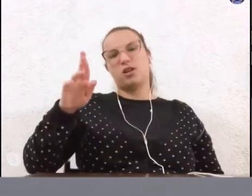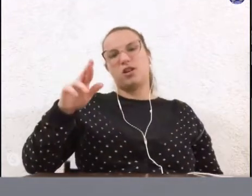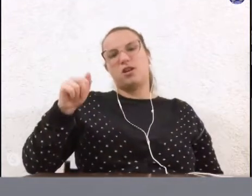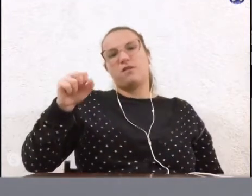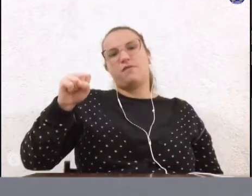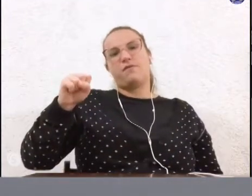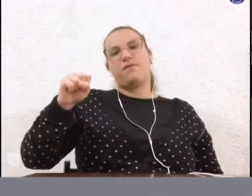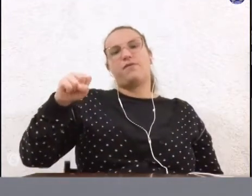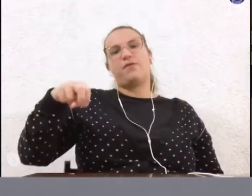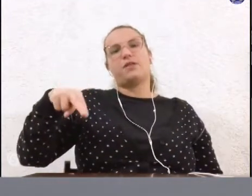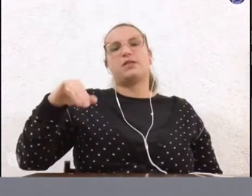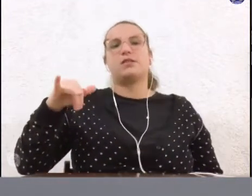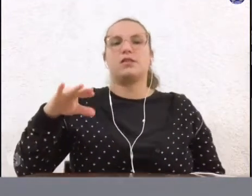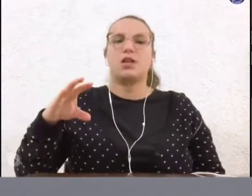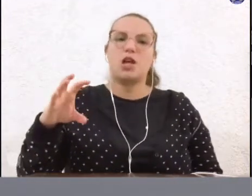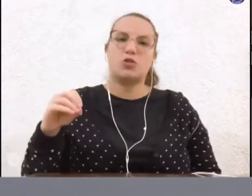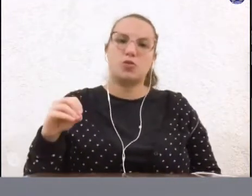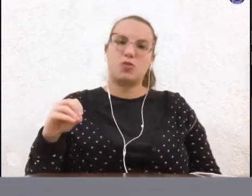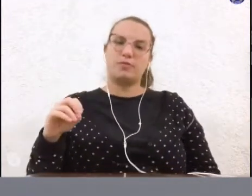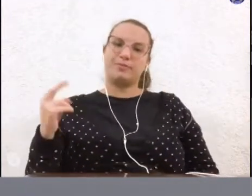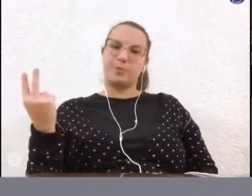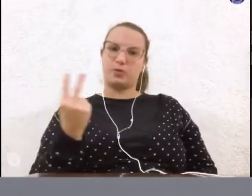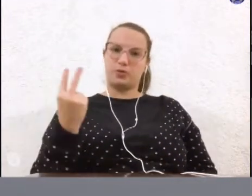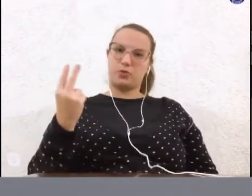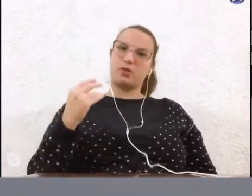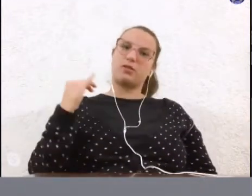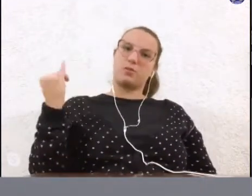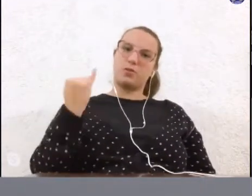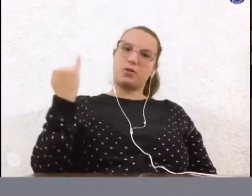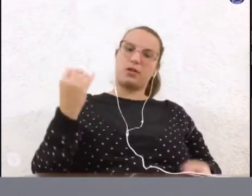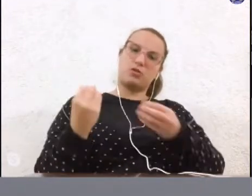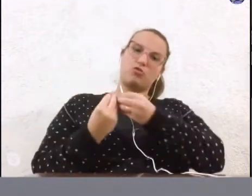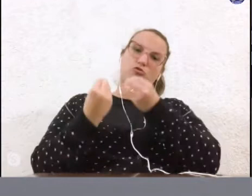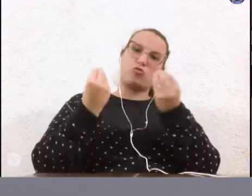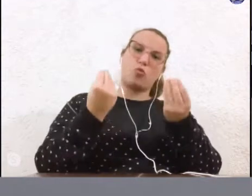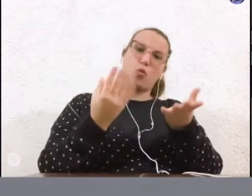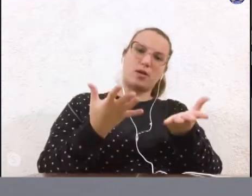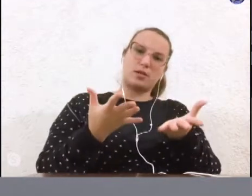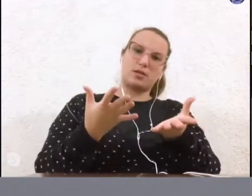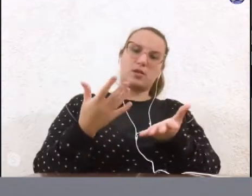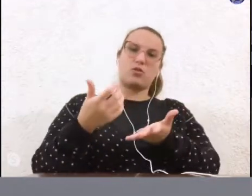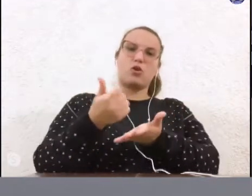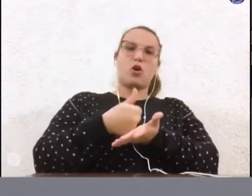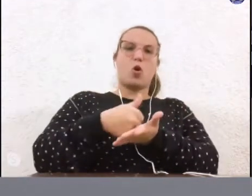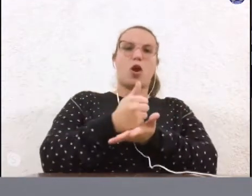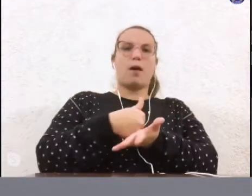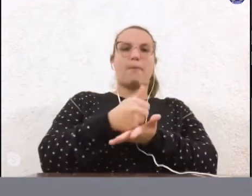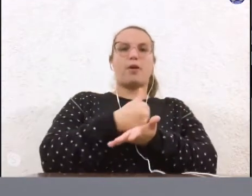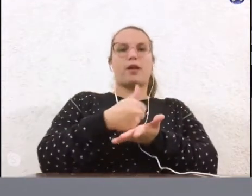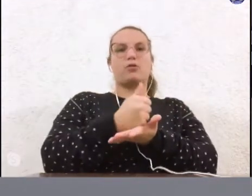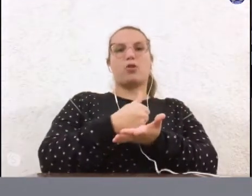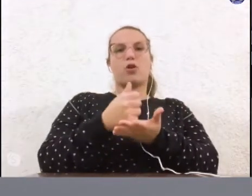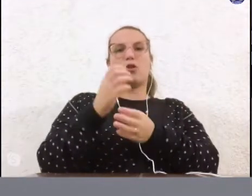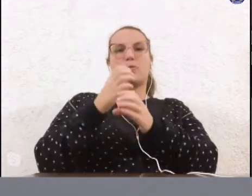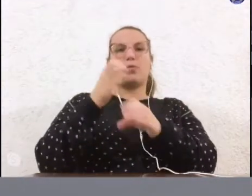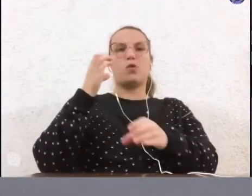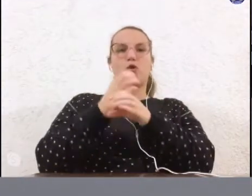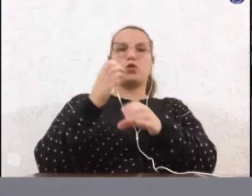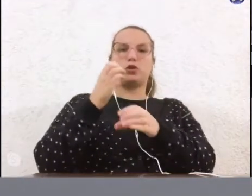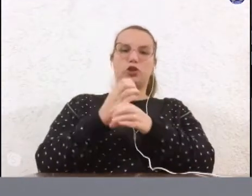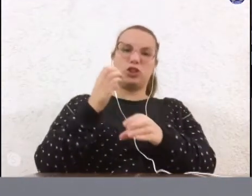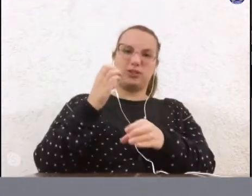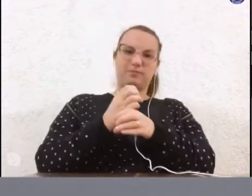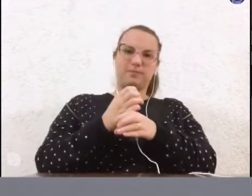Sobrinho, pela importante doação ao Laboratório de Biologia Molecular do